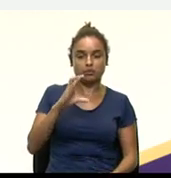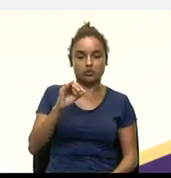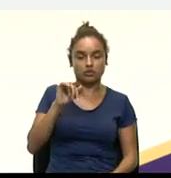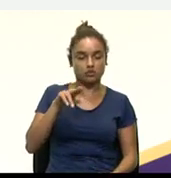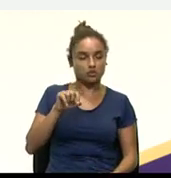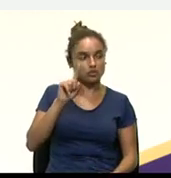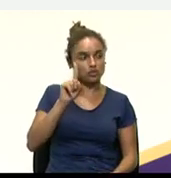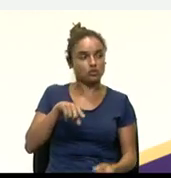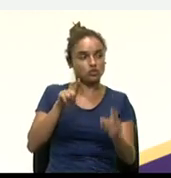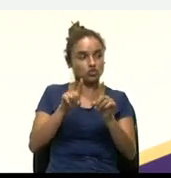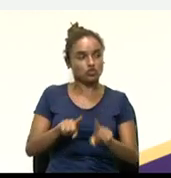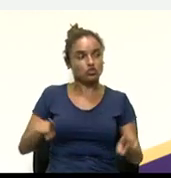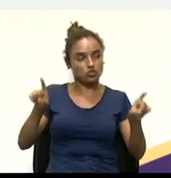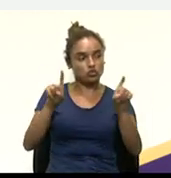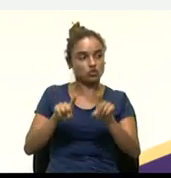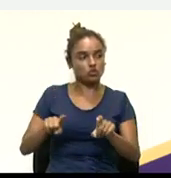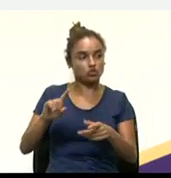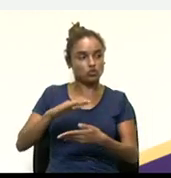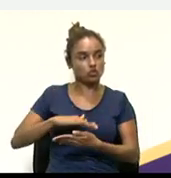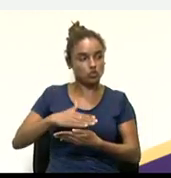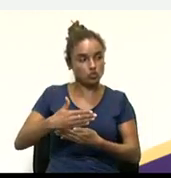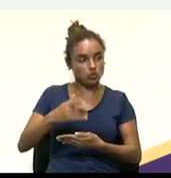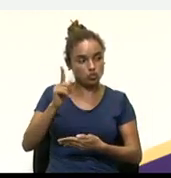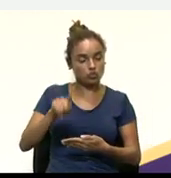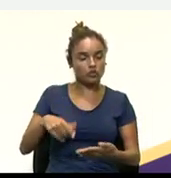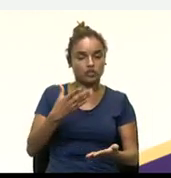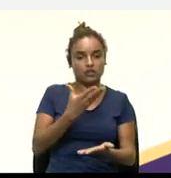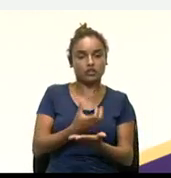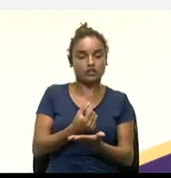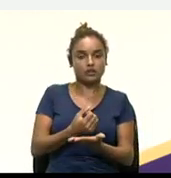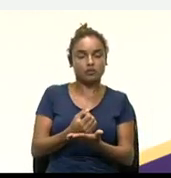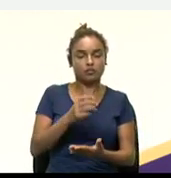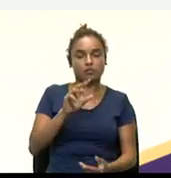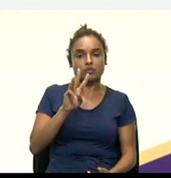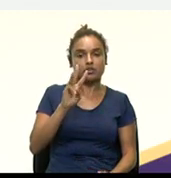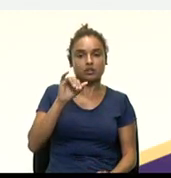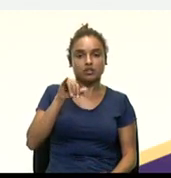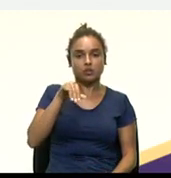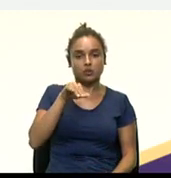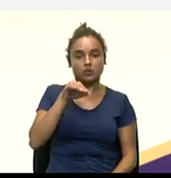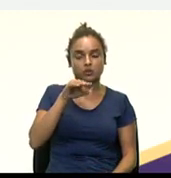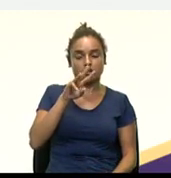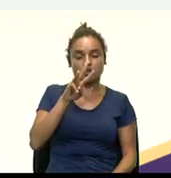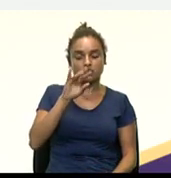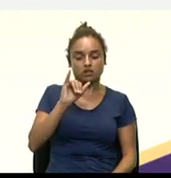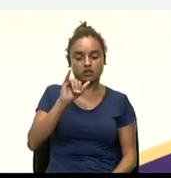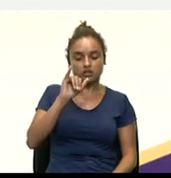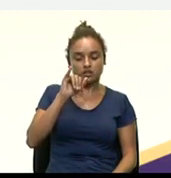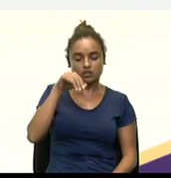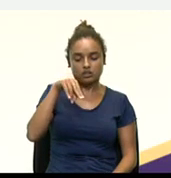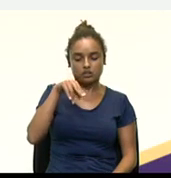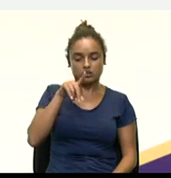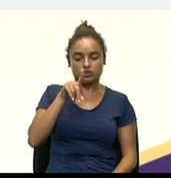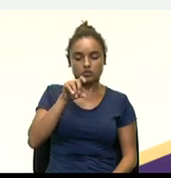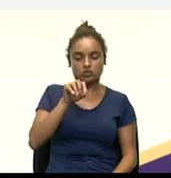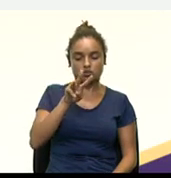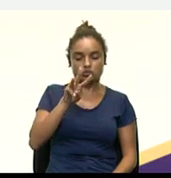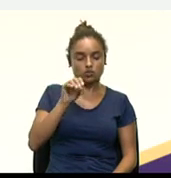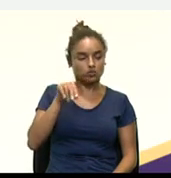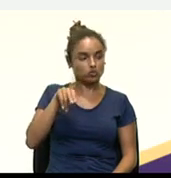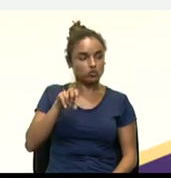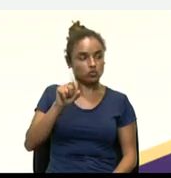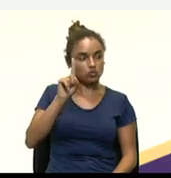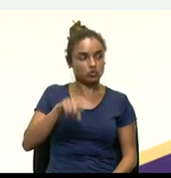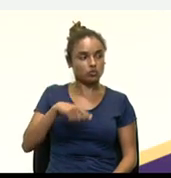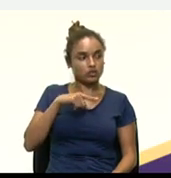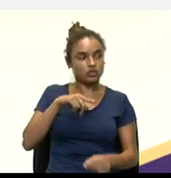computadores e notebooks, aplicativos do Windows e vários outros serviços. Para